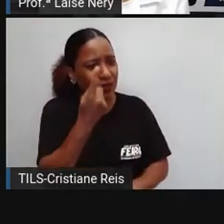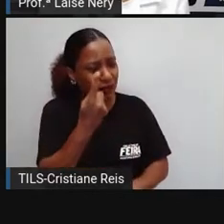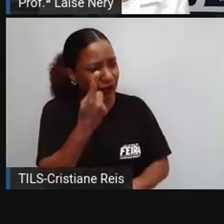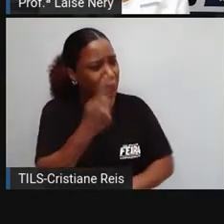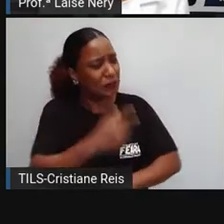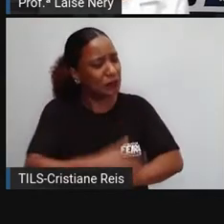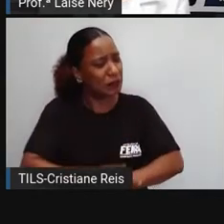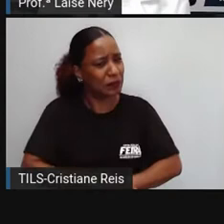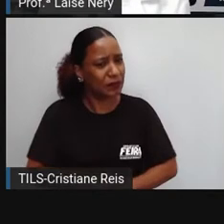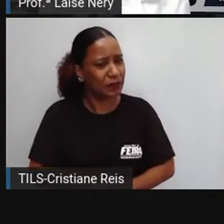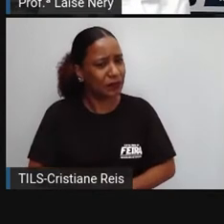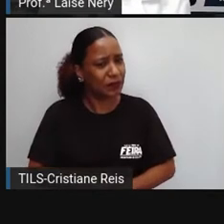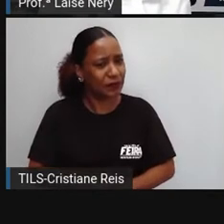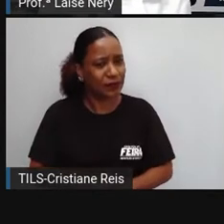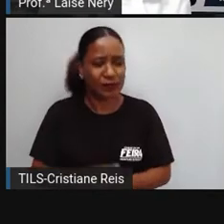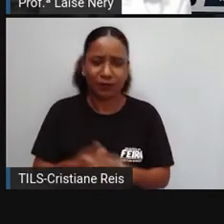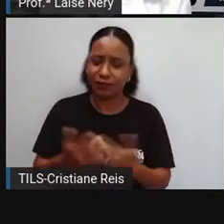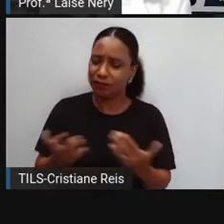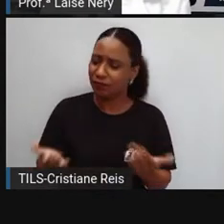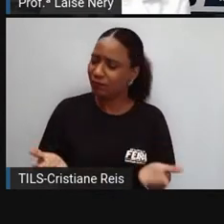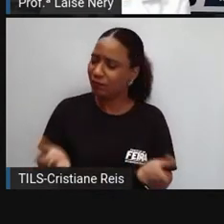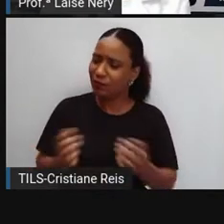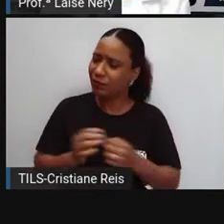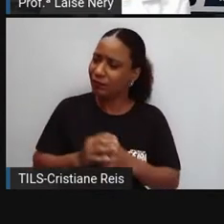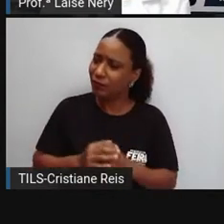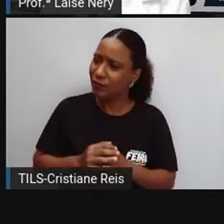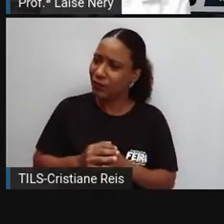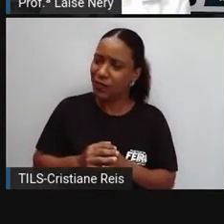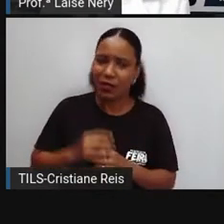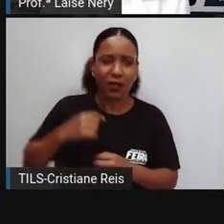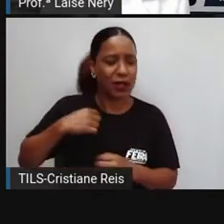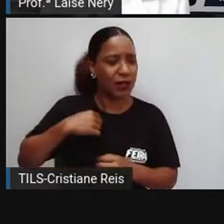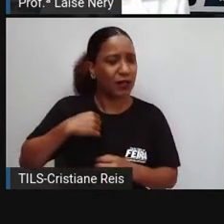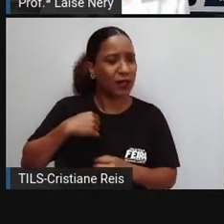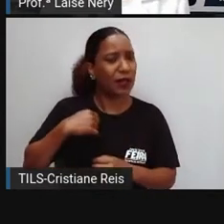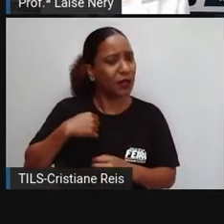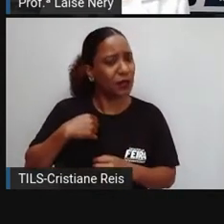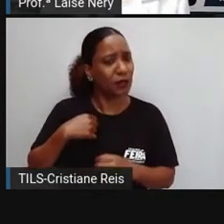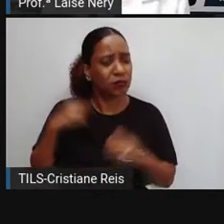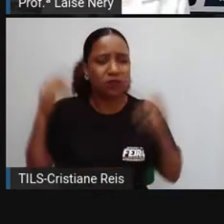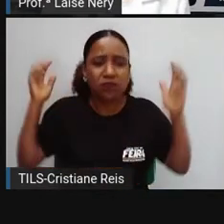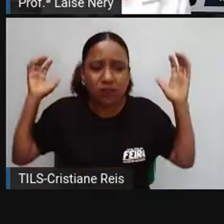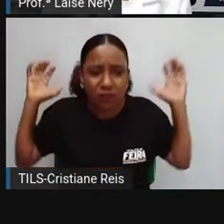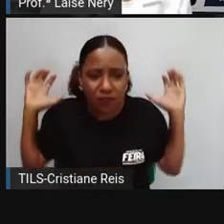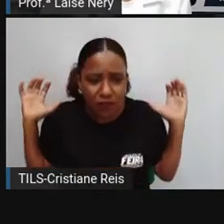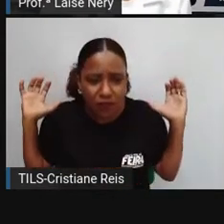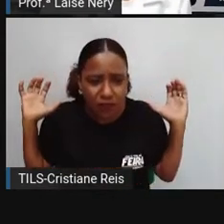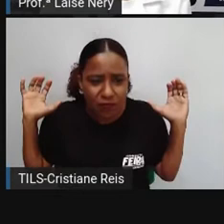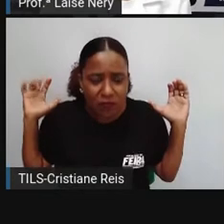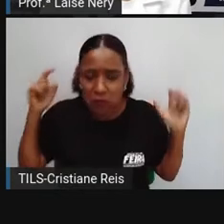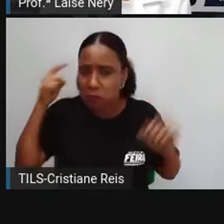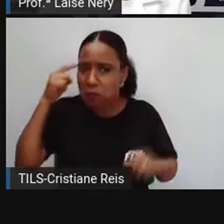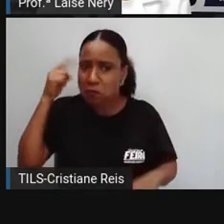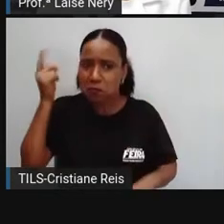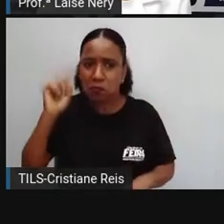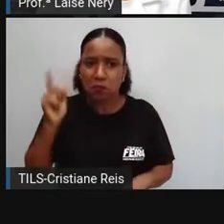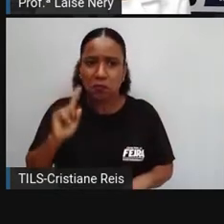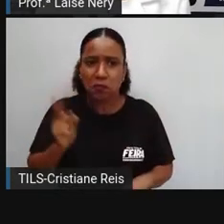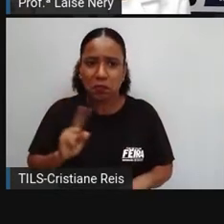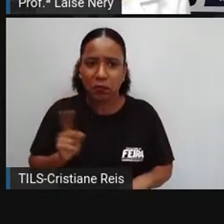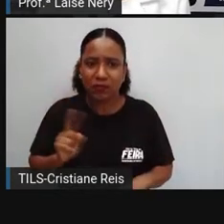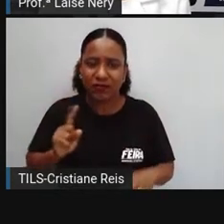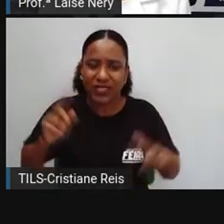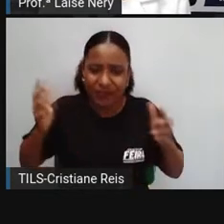viajante, mas eu nunca tinha realmente notado que a carregava. Então, ele jogou